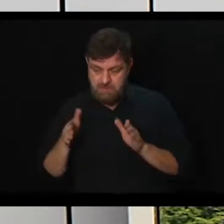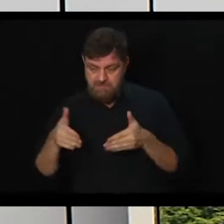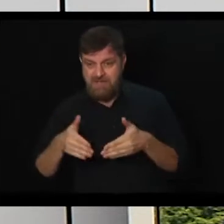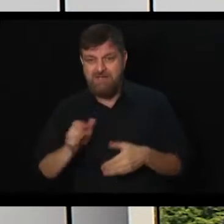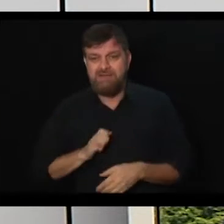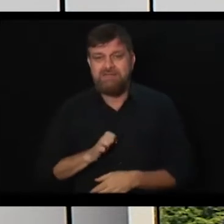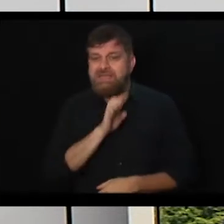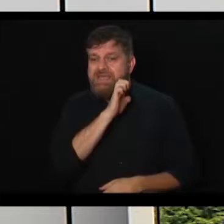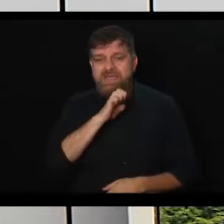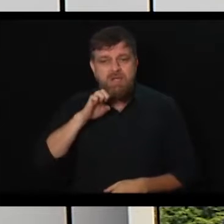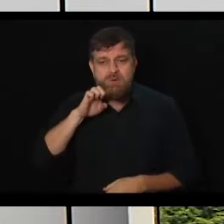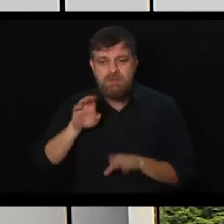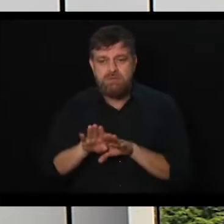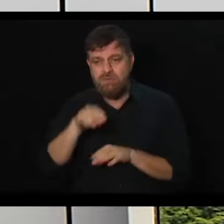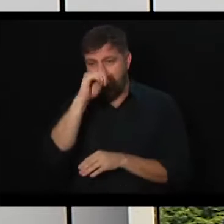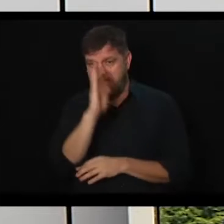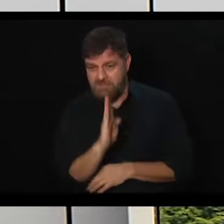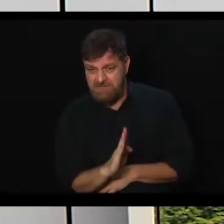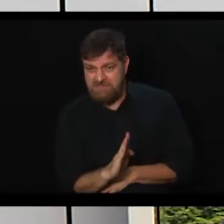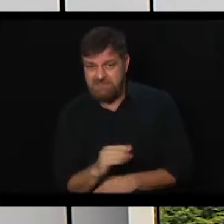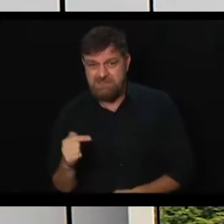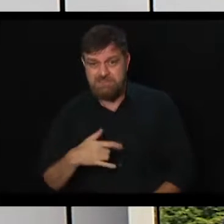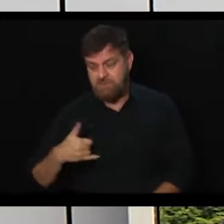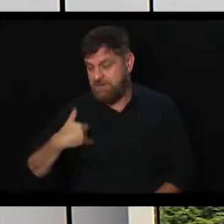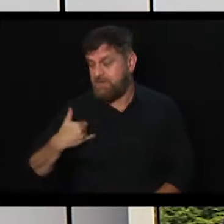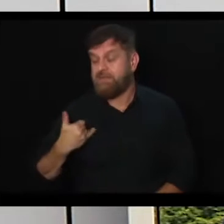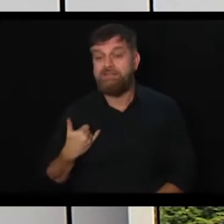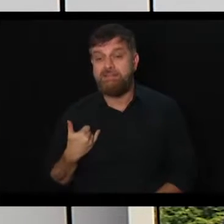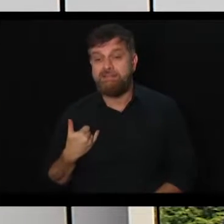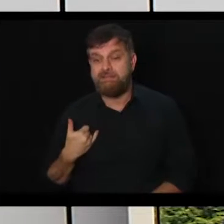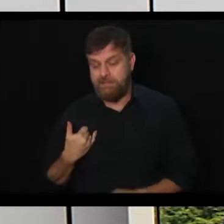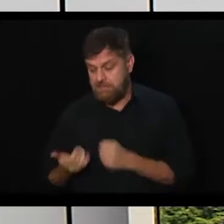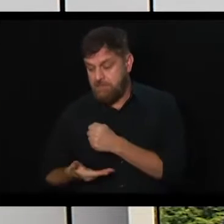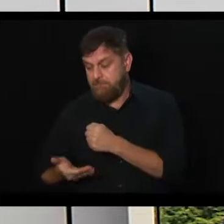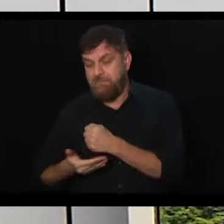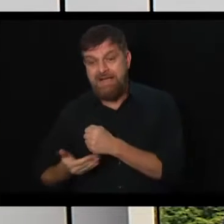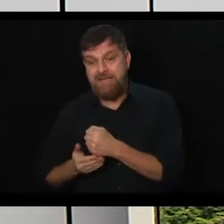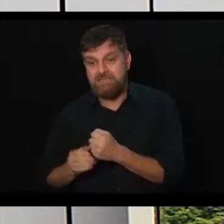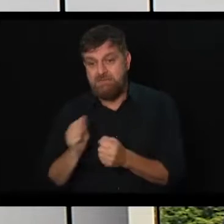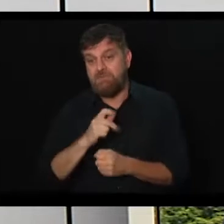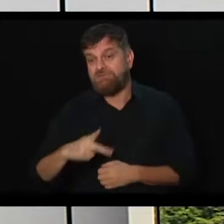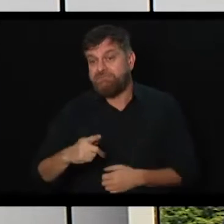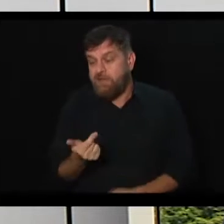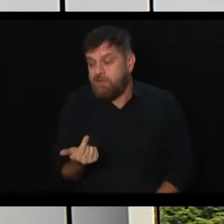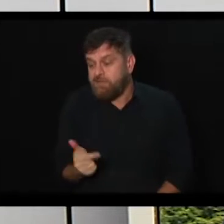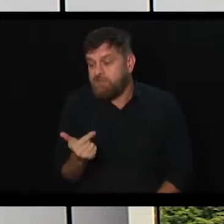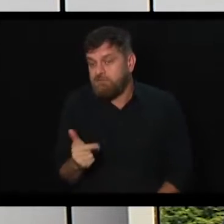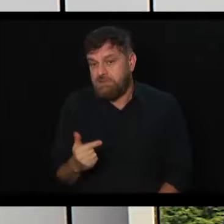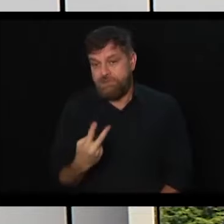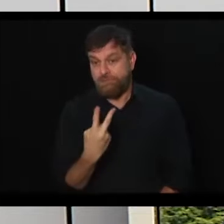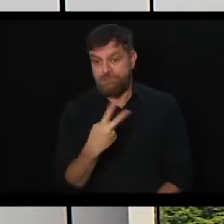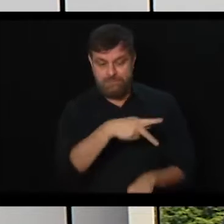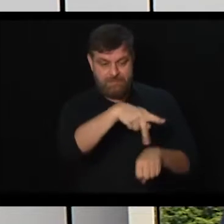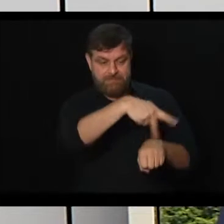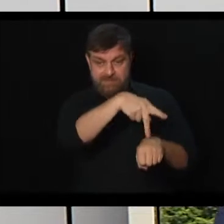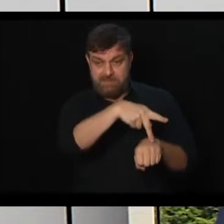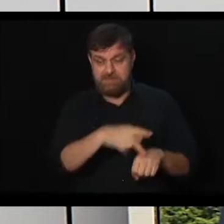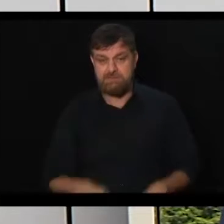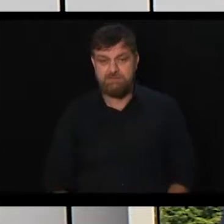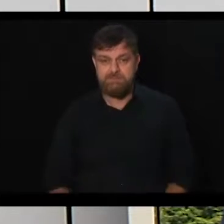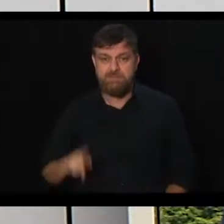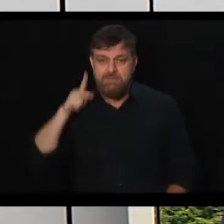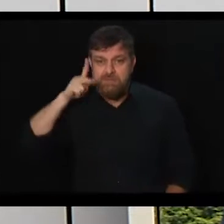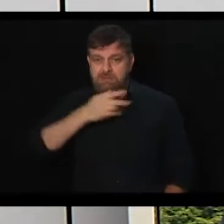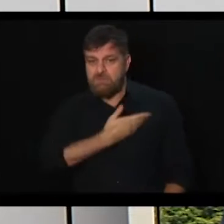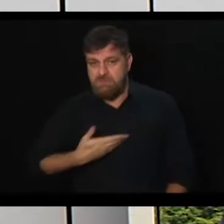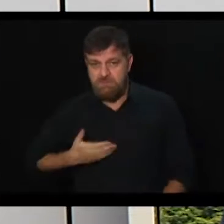Equador, basicamente, que não têm idade mínima para aposentar. Então, assim, a política pública vai ter que